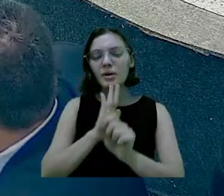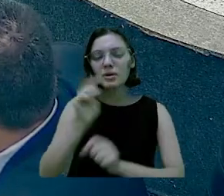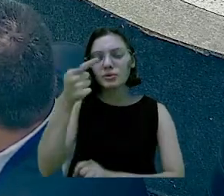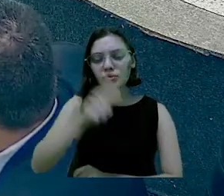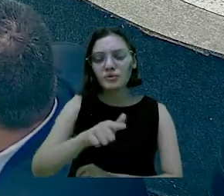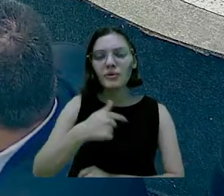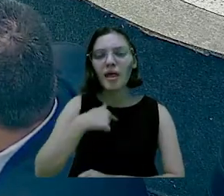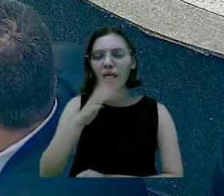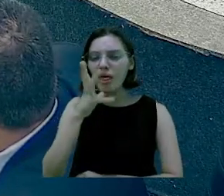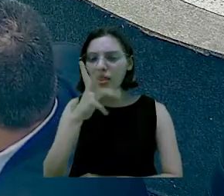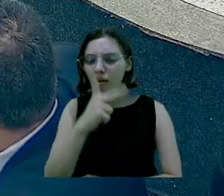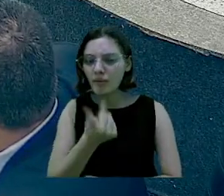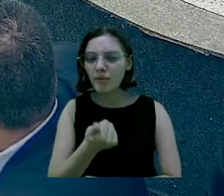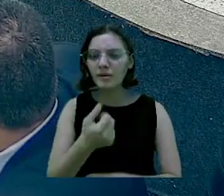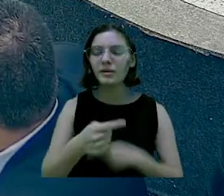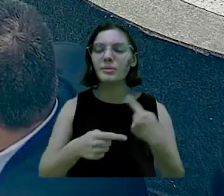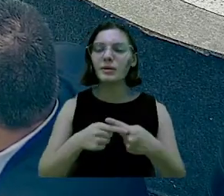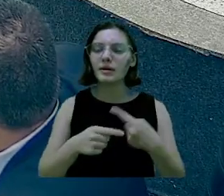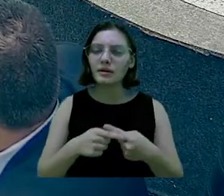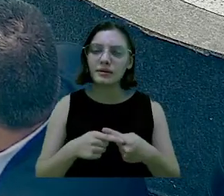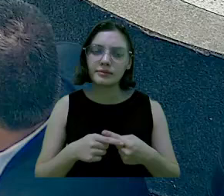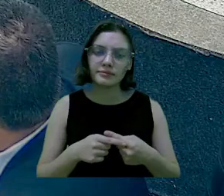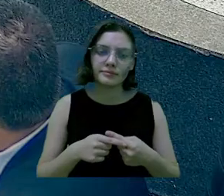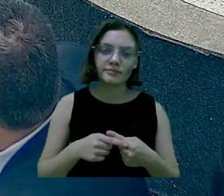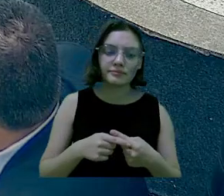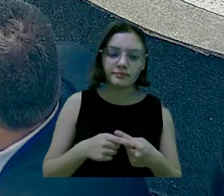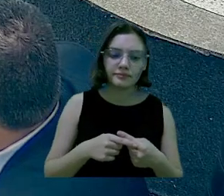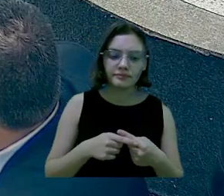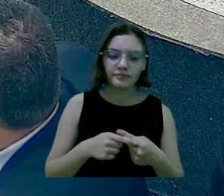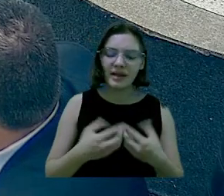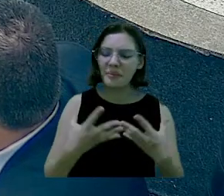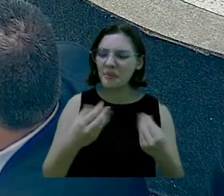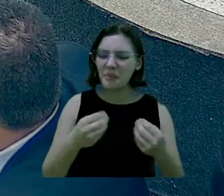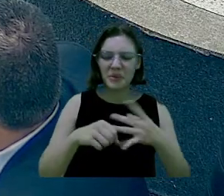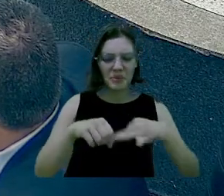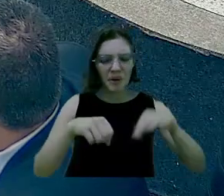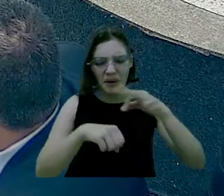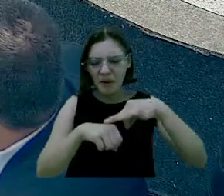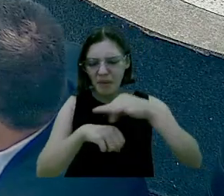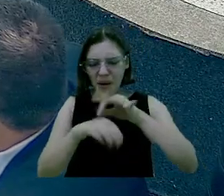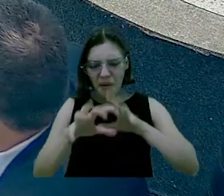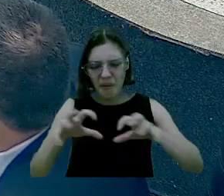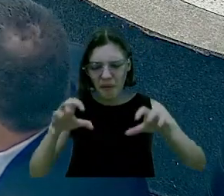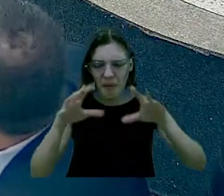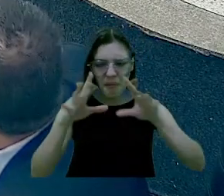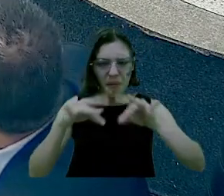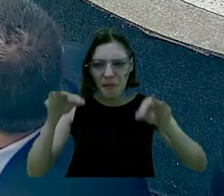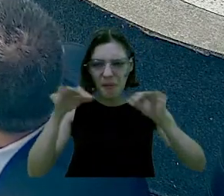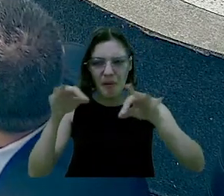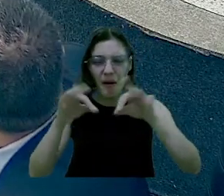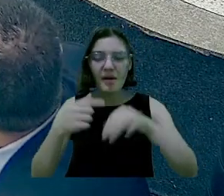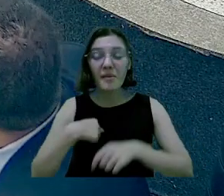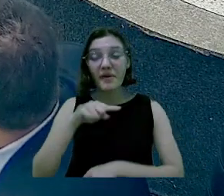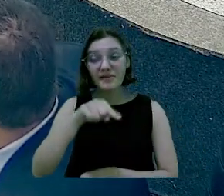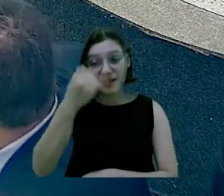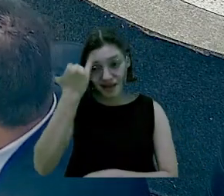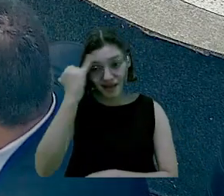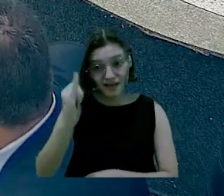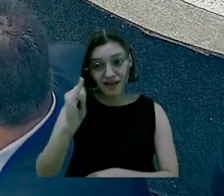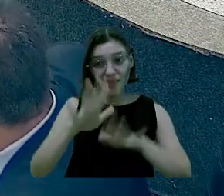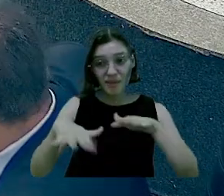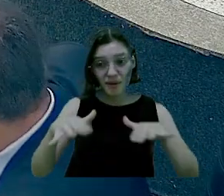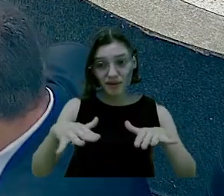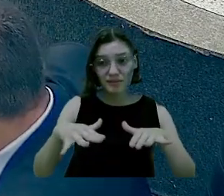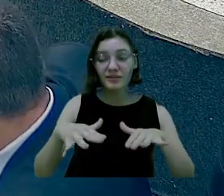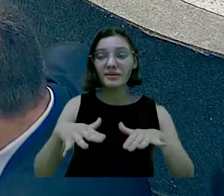semana, eu questionei ela, por que tanta demora nos pernilongos são terríveis? Muito pernilongos. Daí, só para vocês terem uma